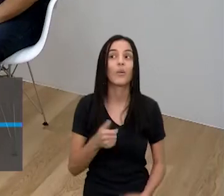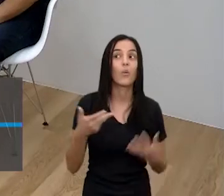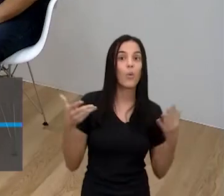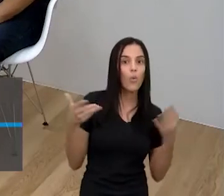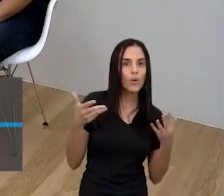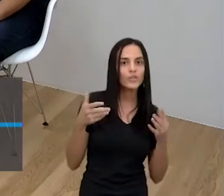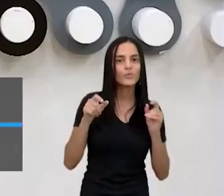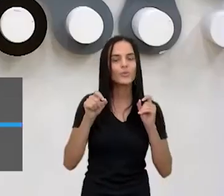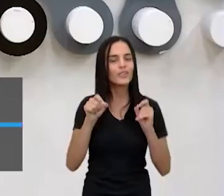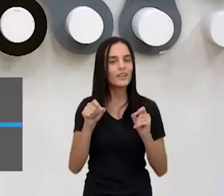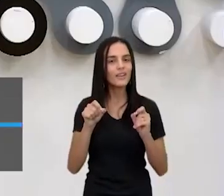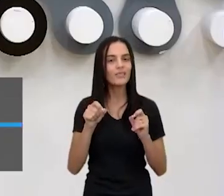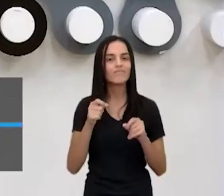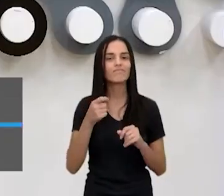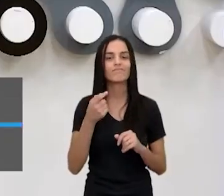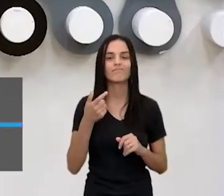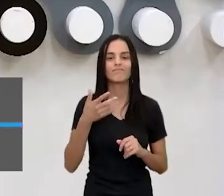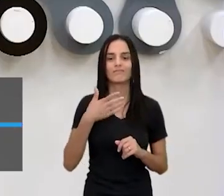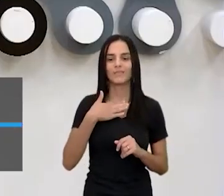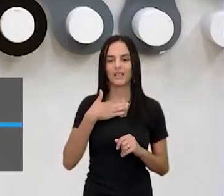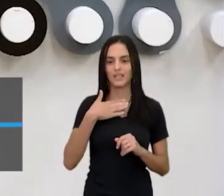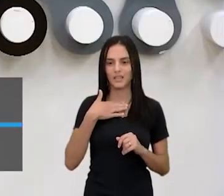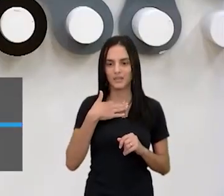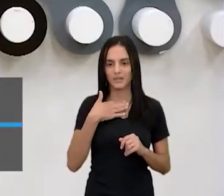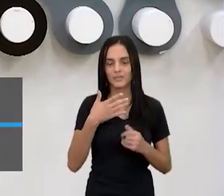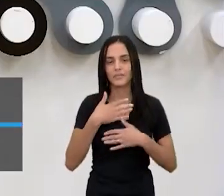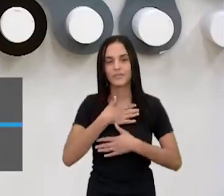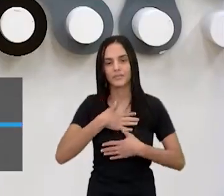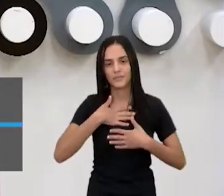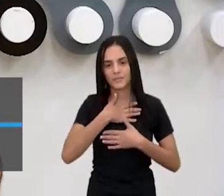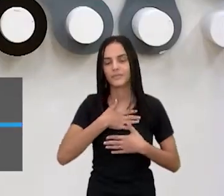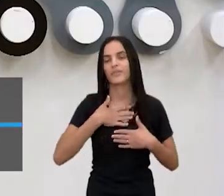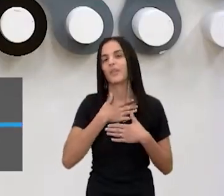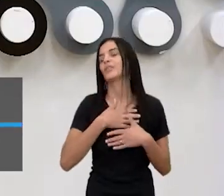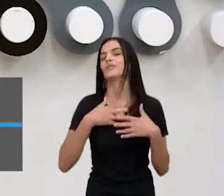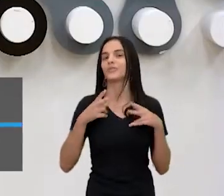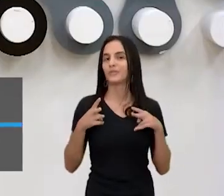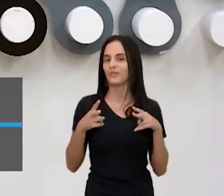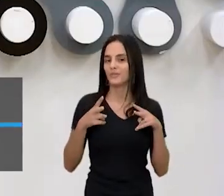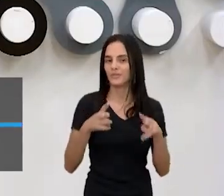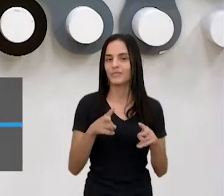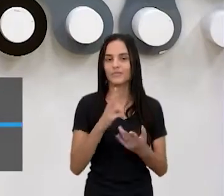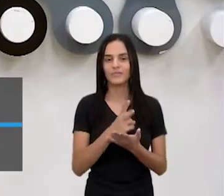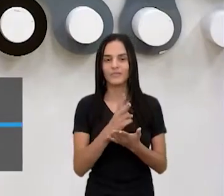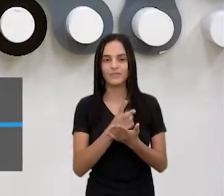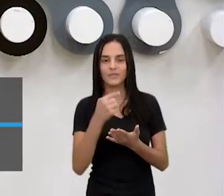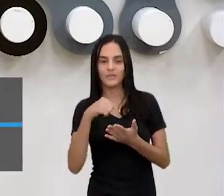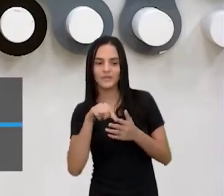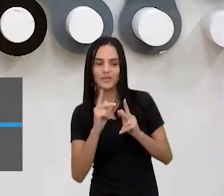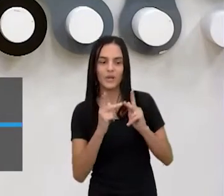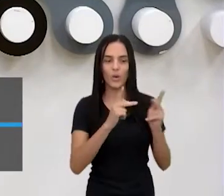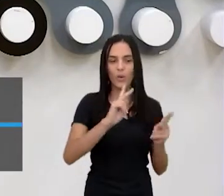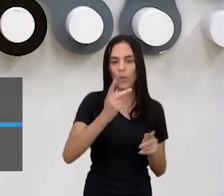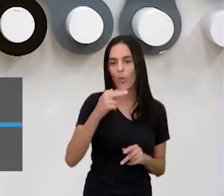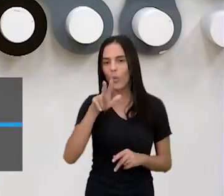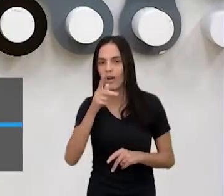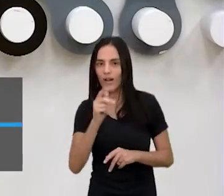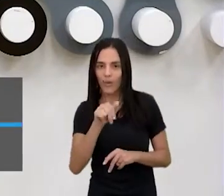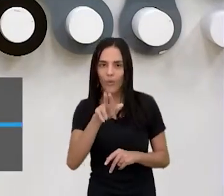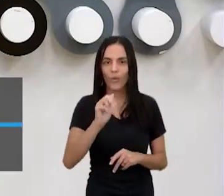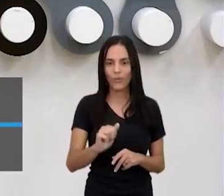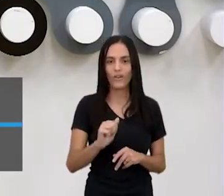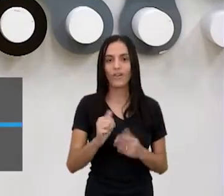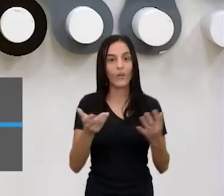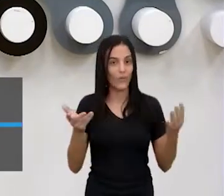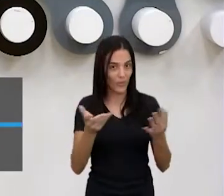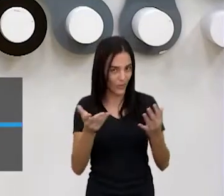hoje? Ah, bom, eu sou uma pessoa que gosta de continuidade, se nós revisitamos capoeira e uca-uca, hoje vamos